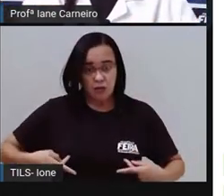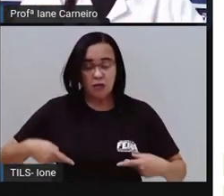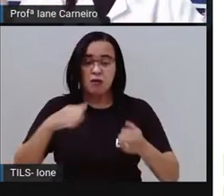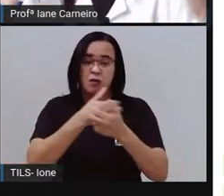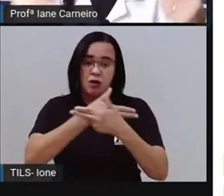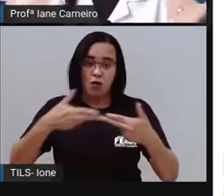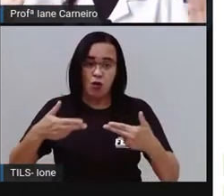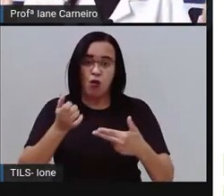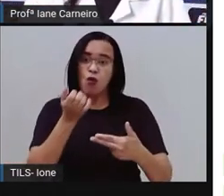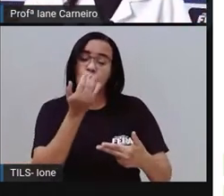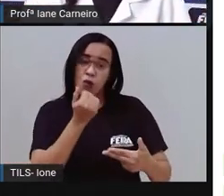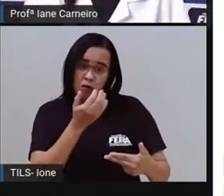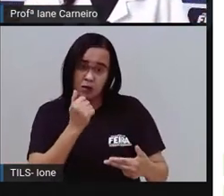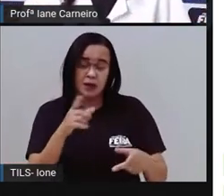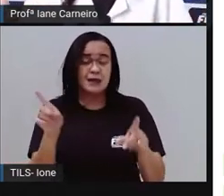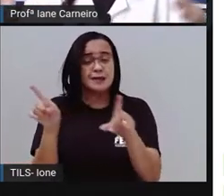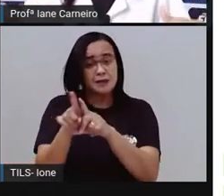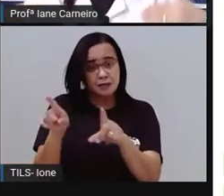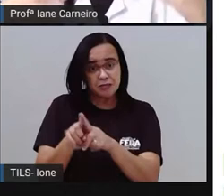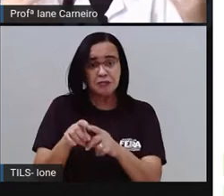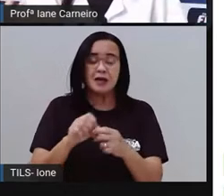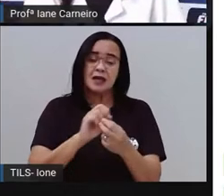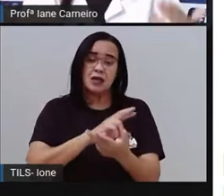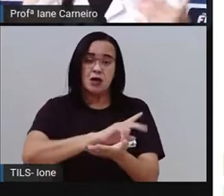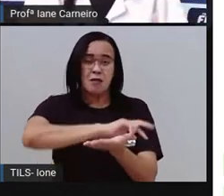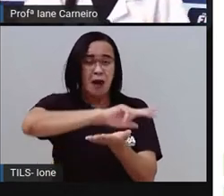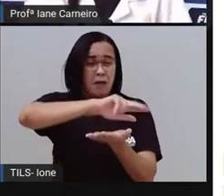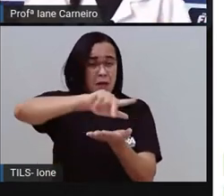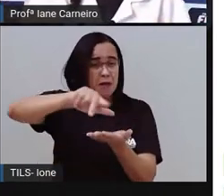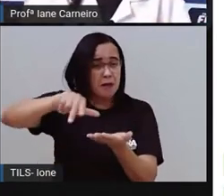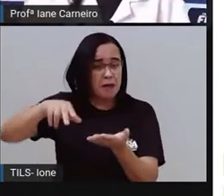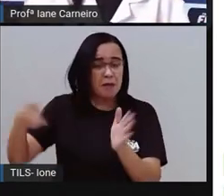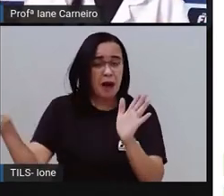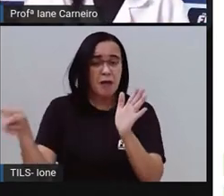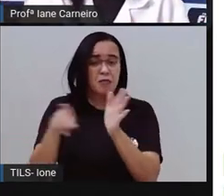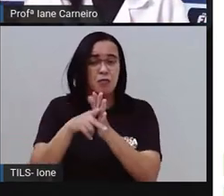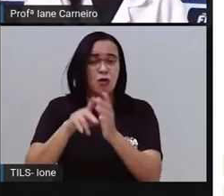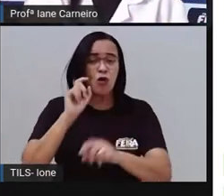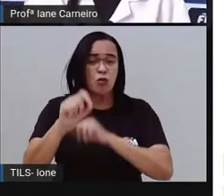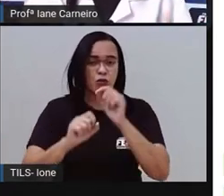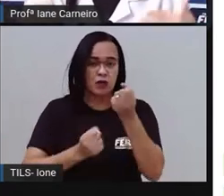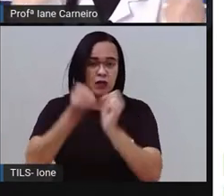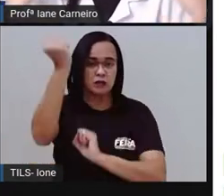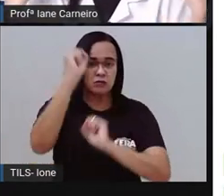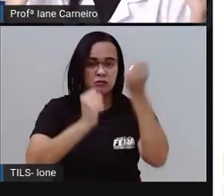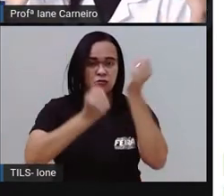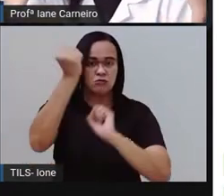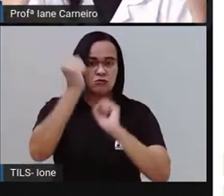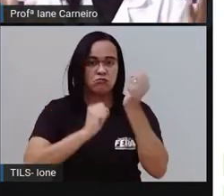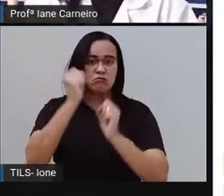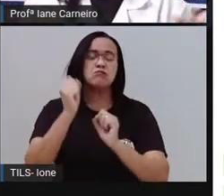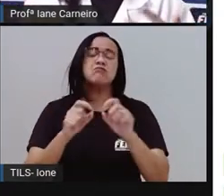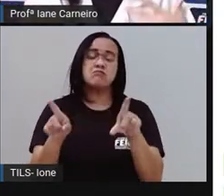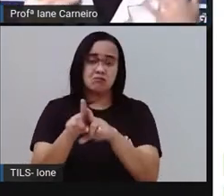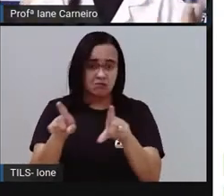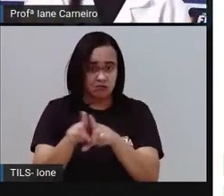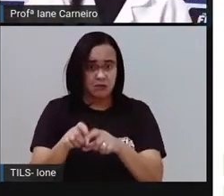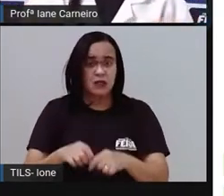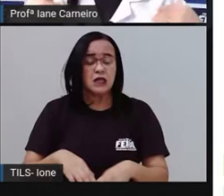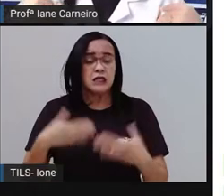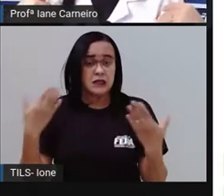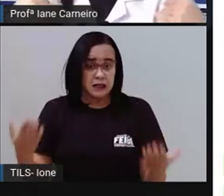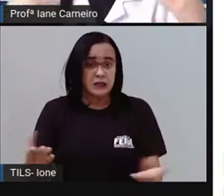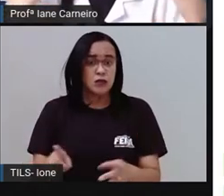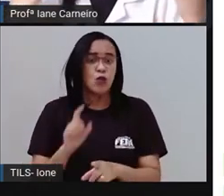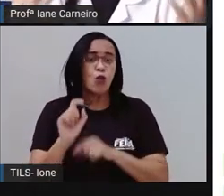produtos industrializados. E aí, com eles, vieram a poluição, vieram o descarte errado